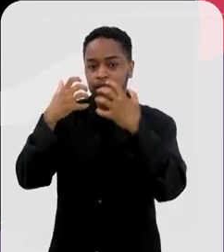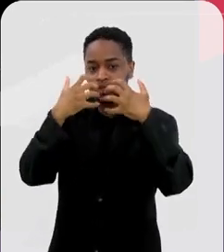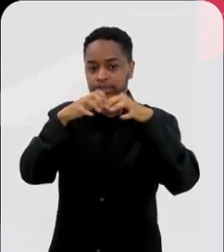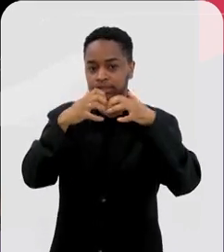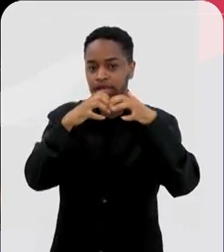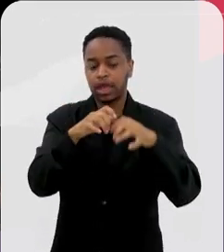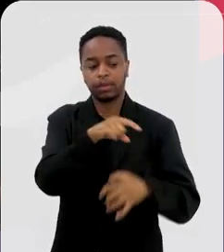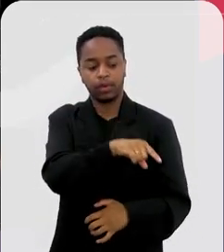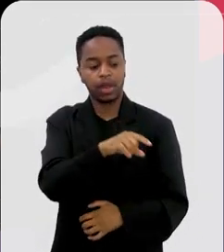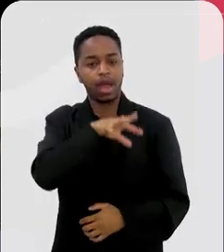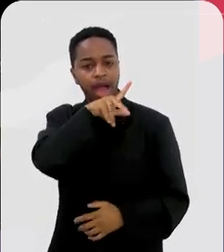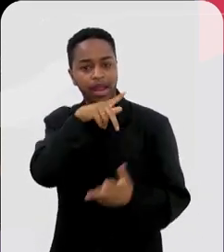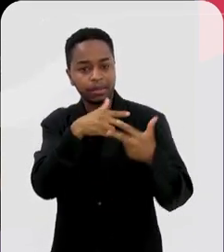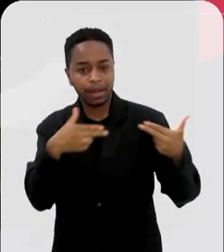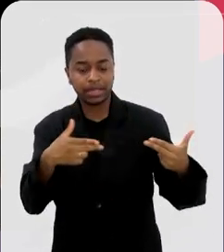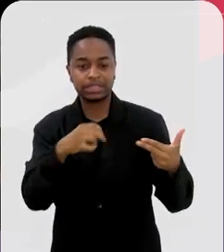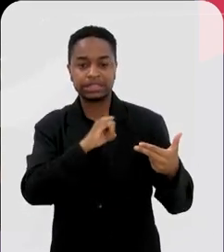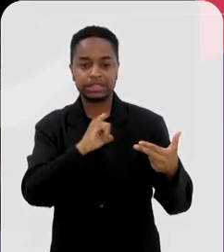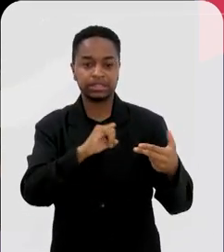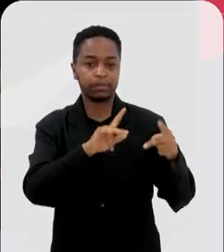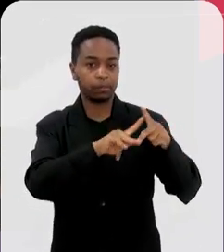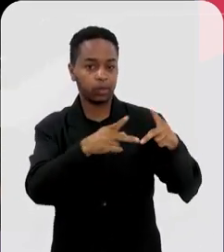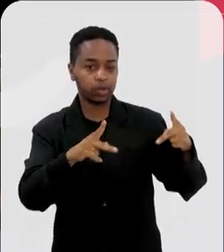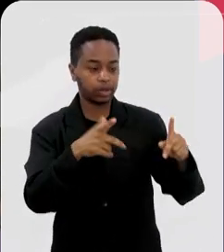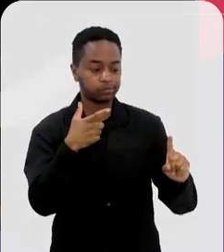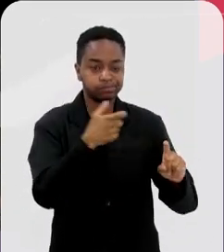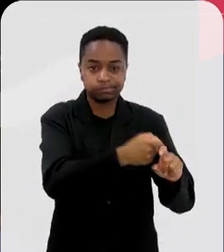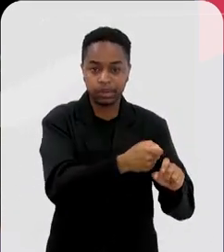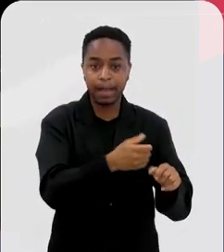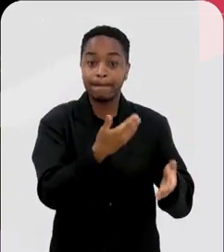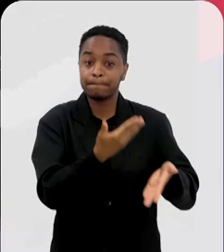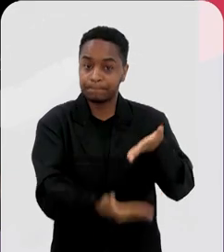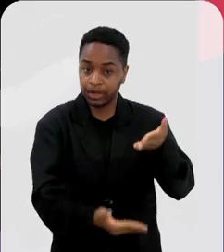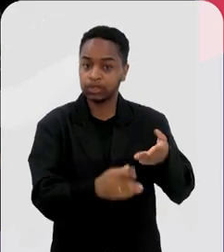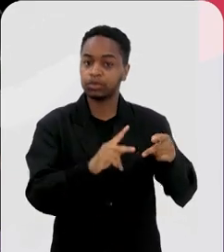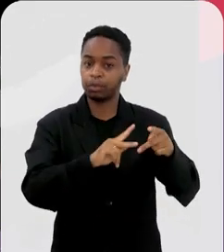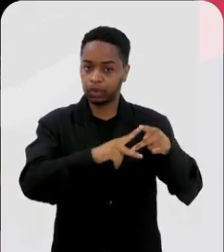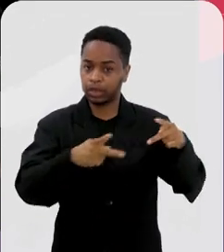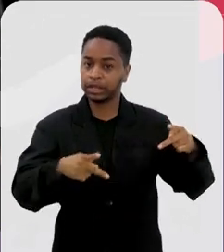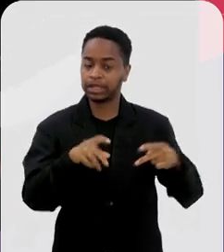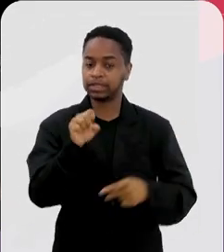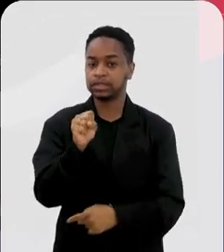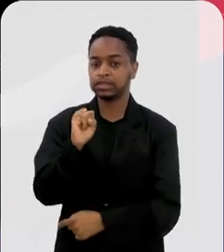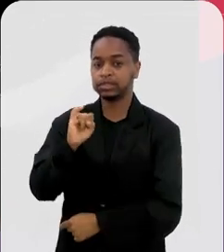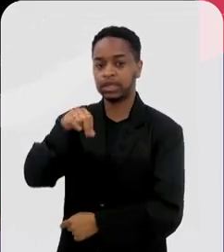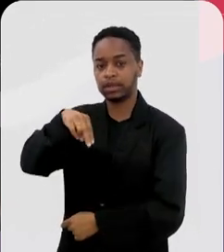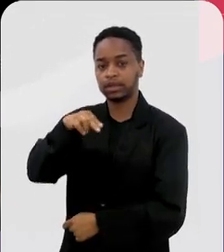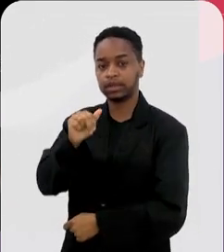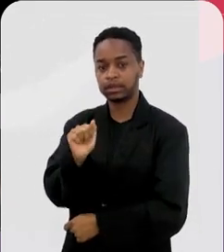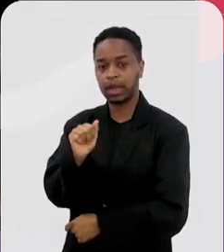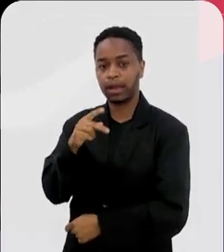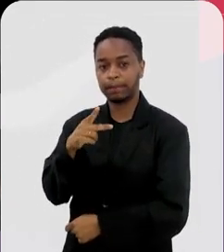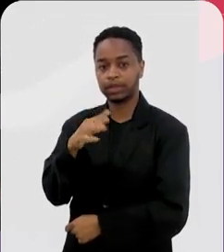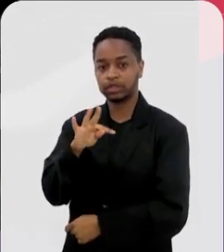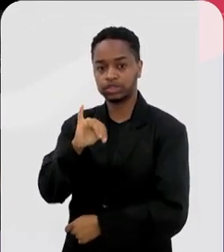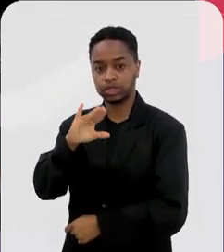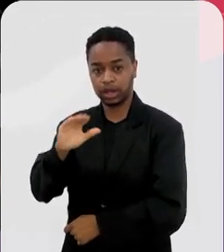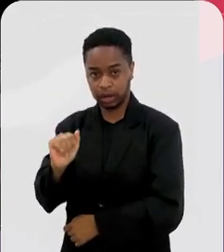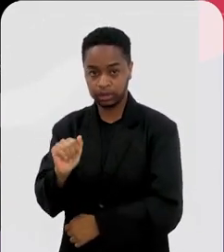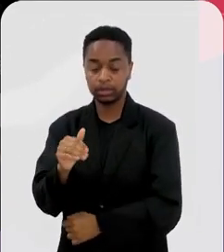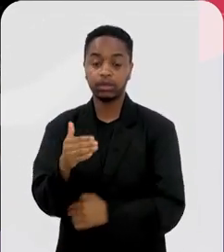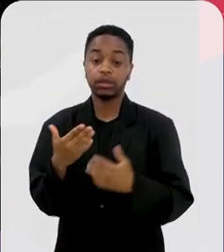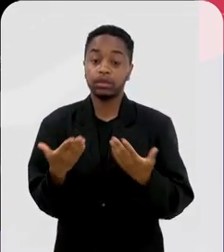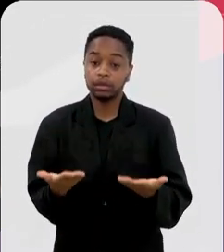animais que eram infundidos com a proteína spike, a gente tinha perda de proteína sináptica, que a gente chama de sinapse